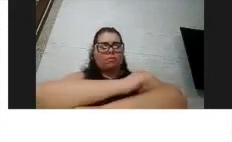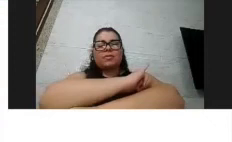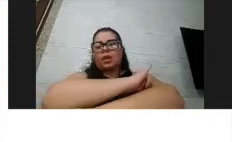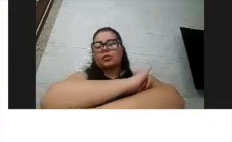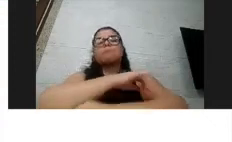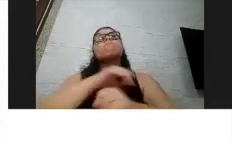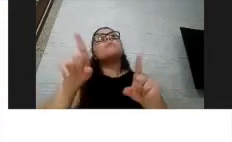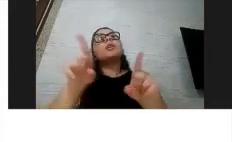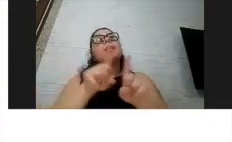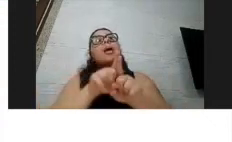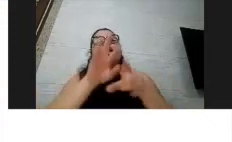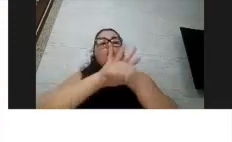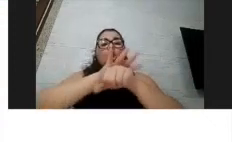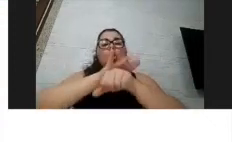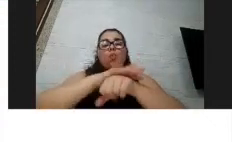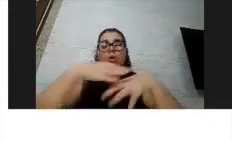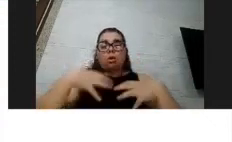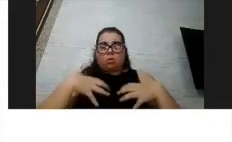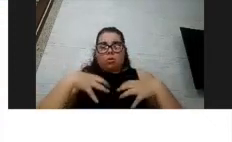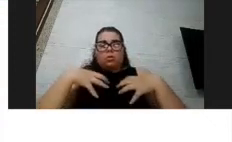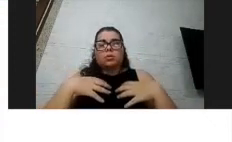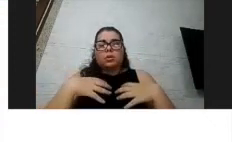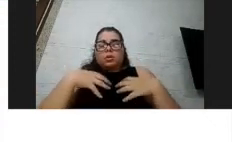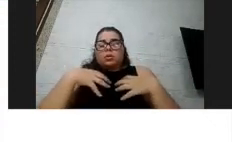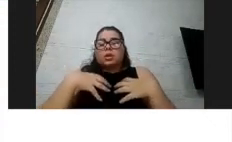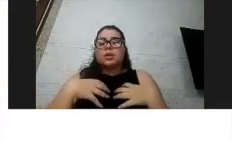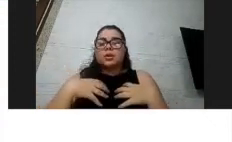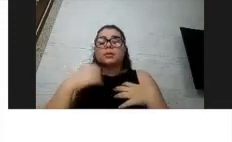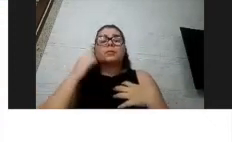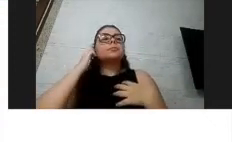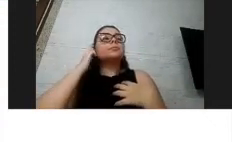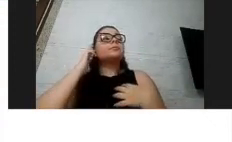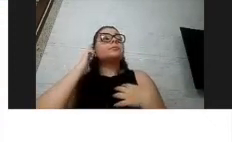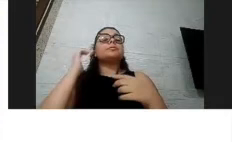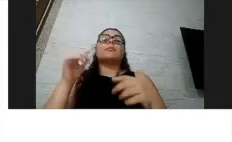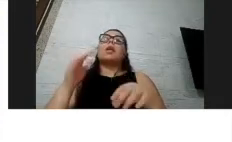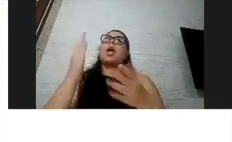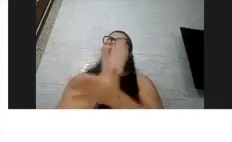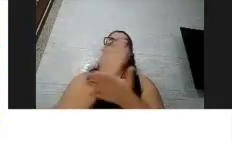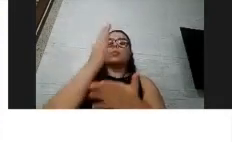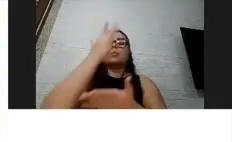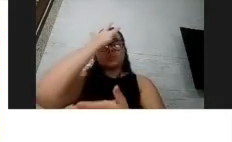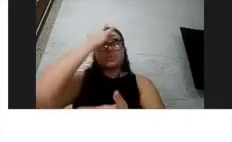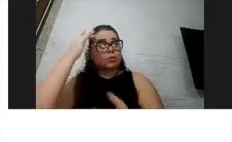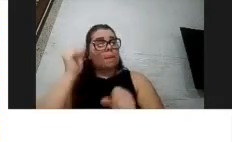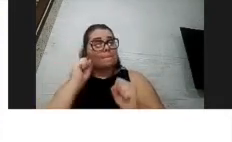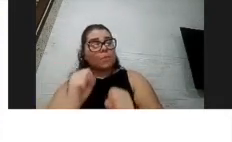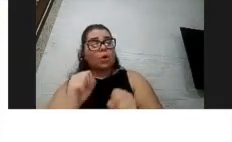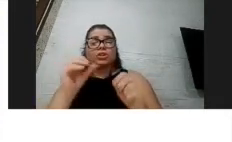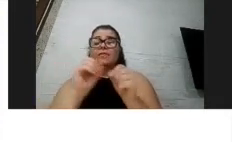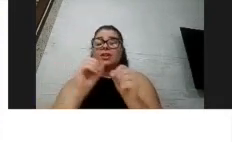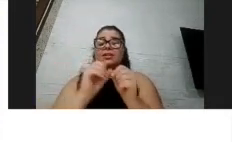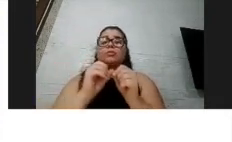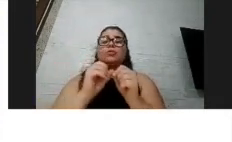doenças pulmonares crônicas pode acontecer, algumas pessoas podem estar em tratamento com alguma medicação